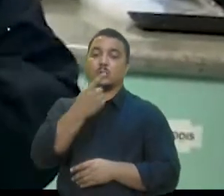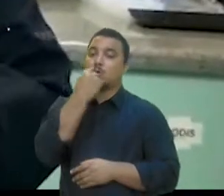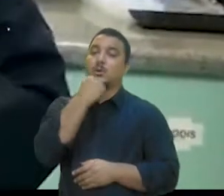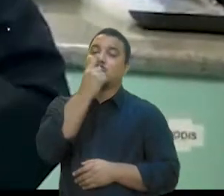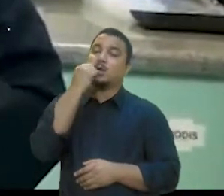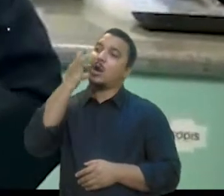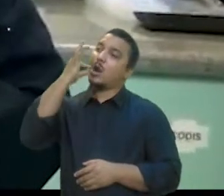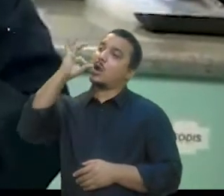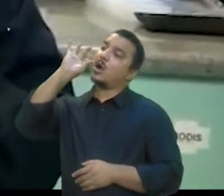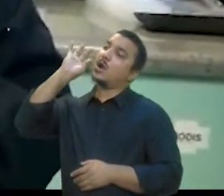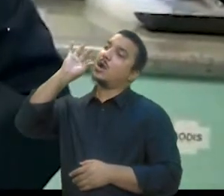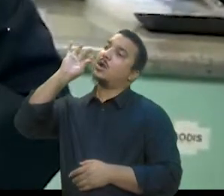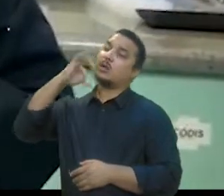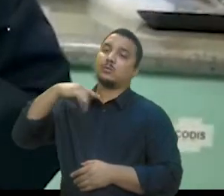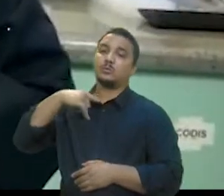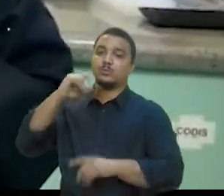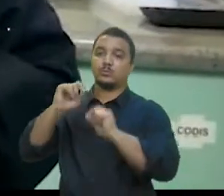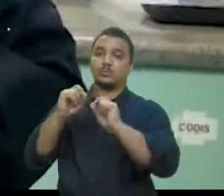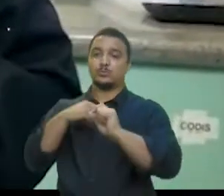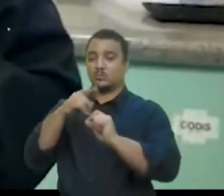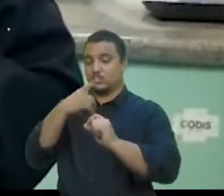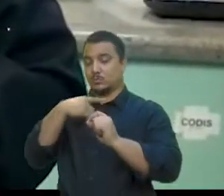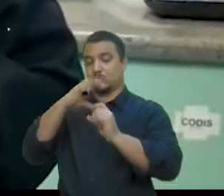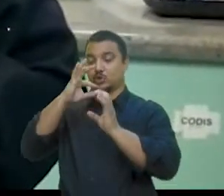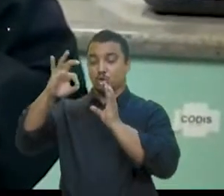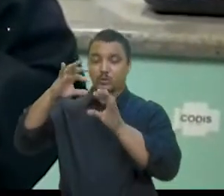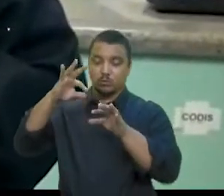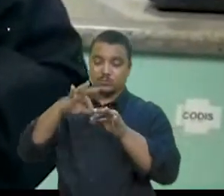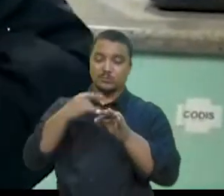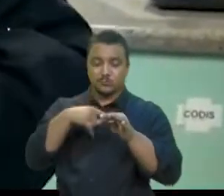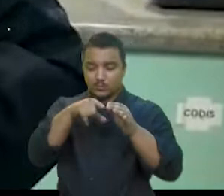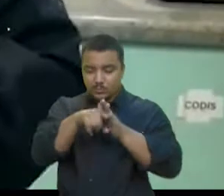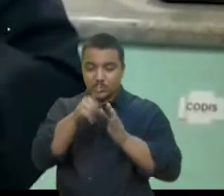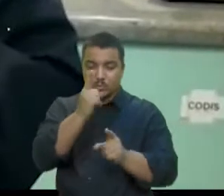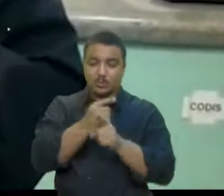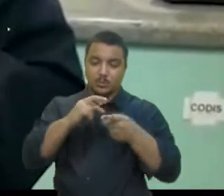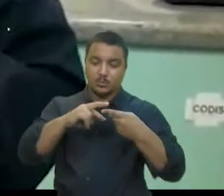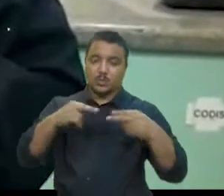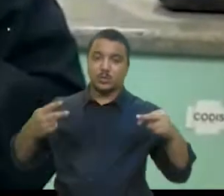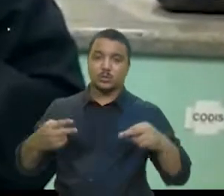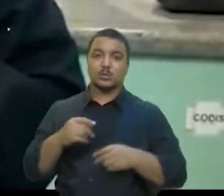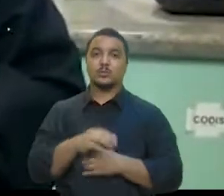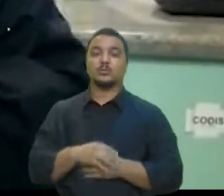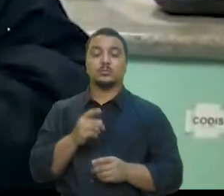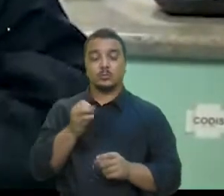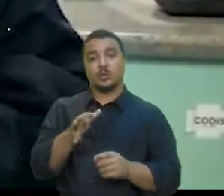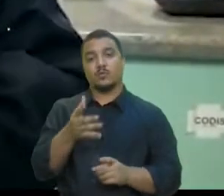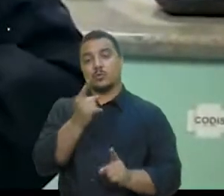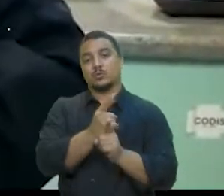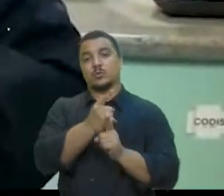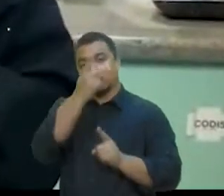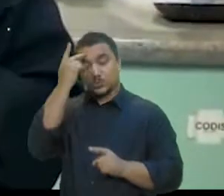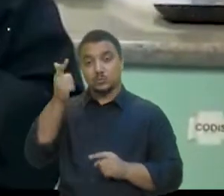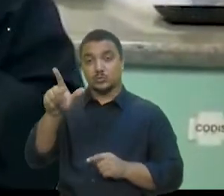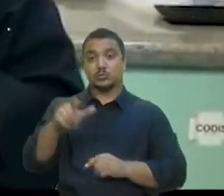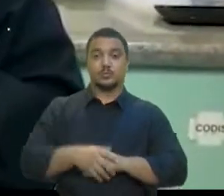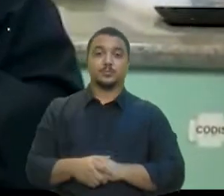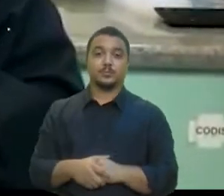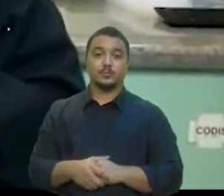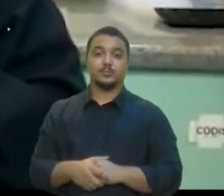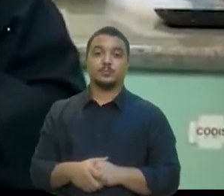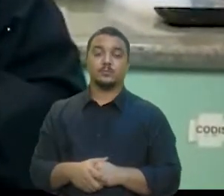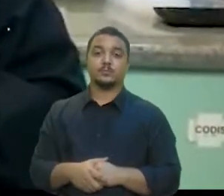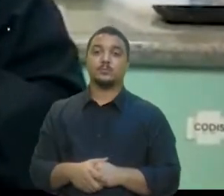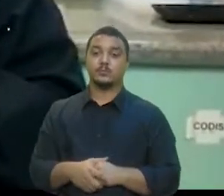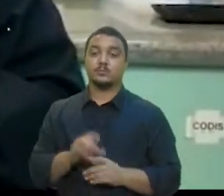será o responsável para a obtenção dos perfis de DNA e com possível confronto genético e para